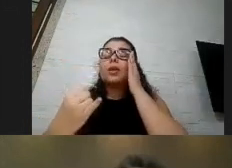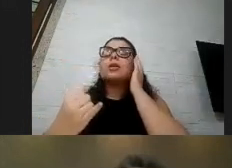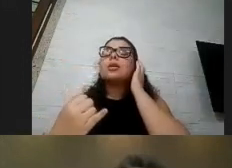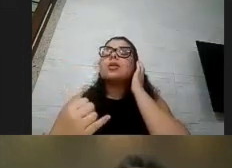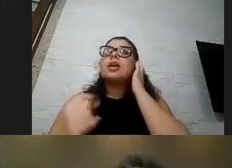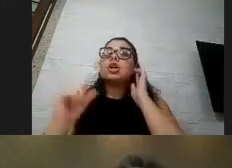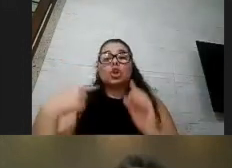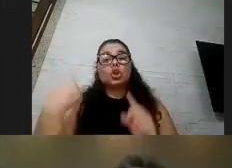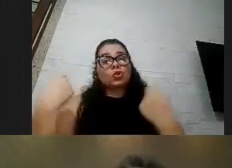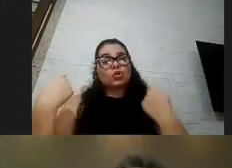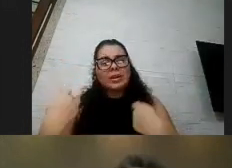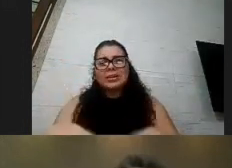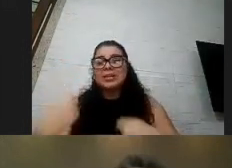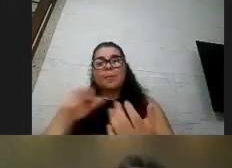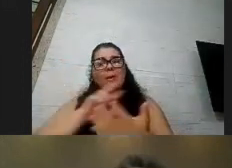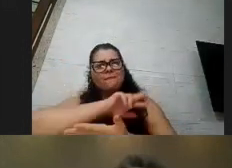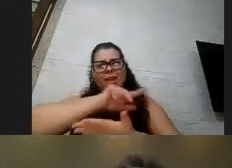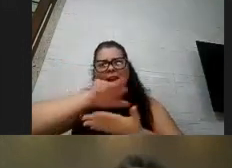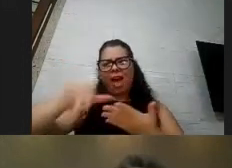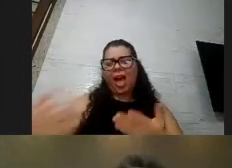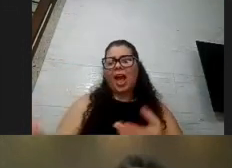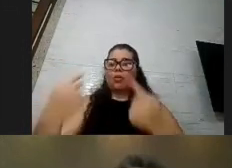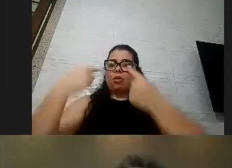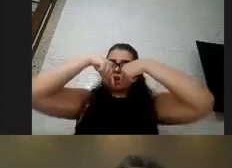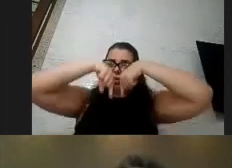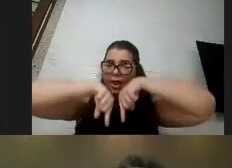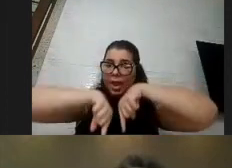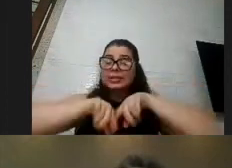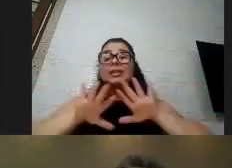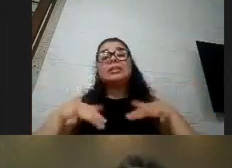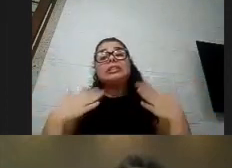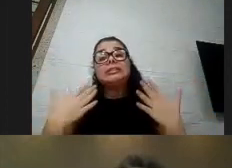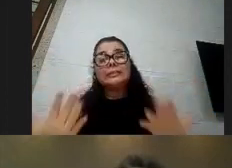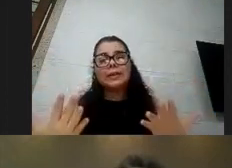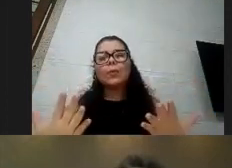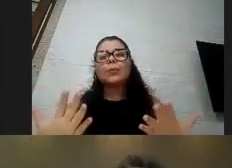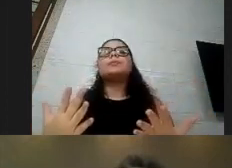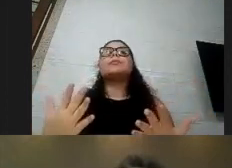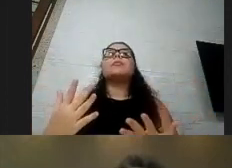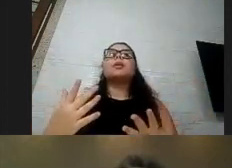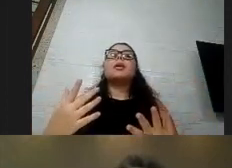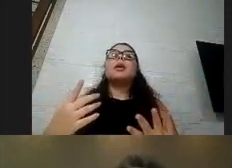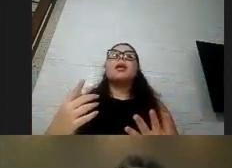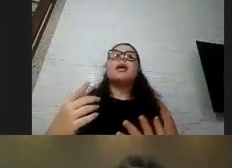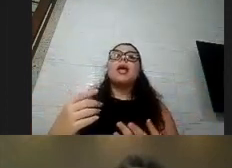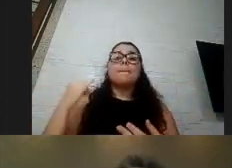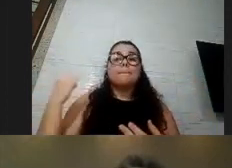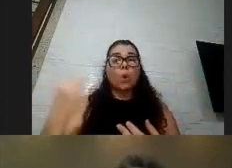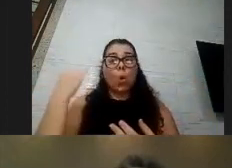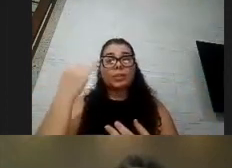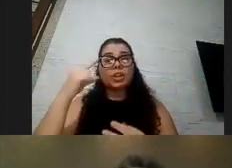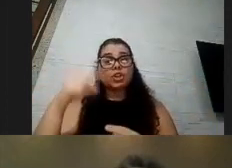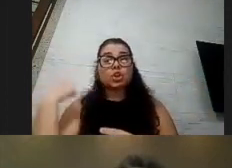precisa dela para várias funções do nosso organismo então obviamente é desejável que todo mundo tenha